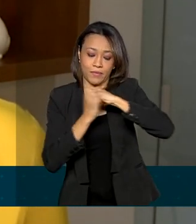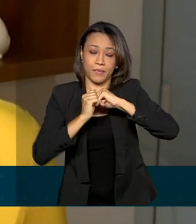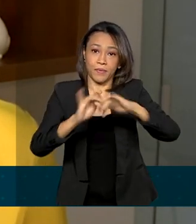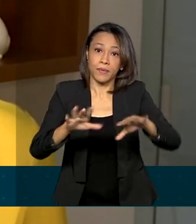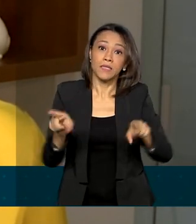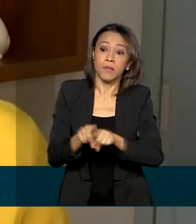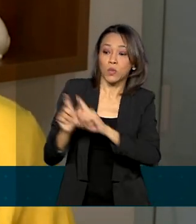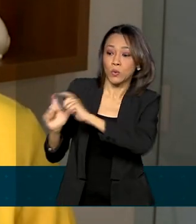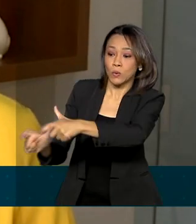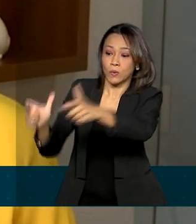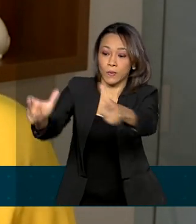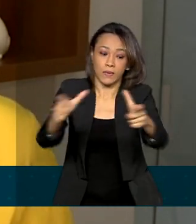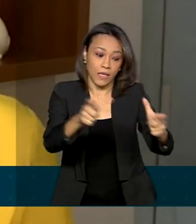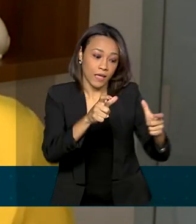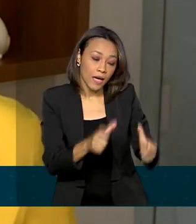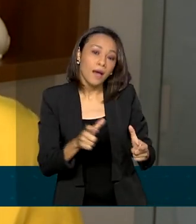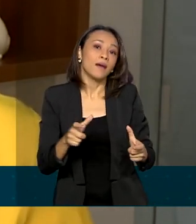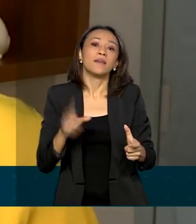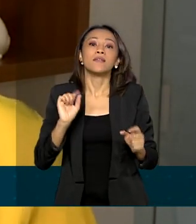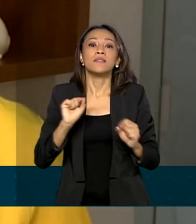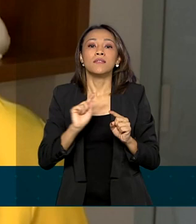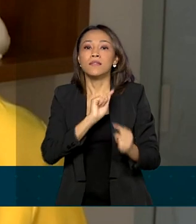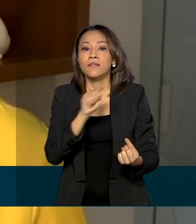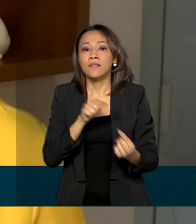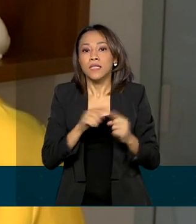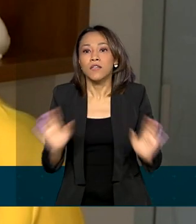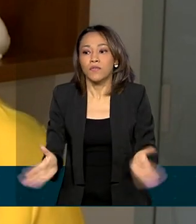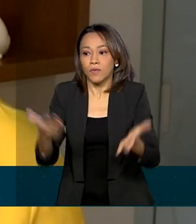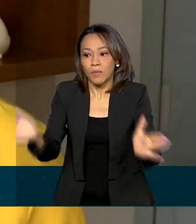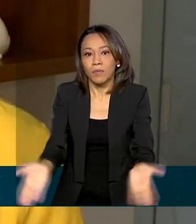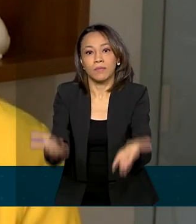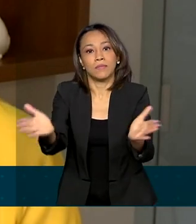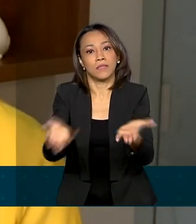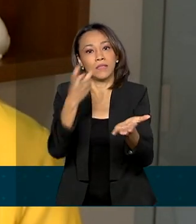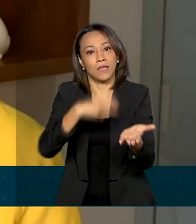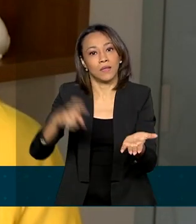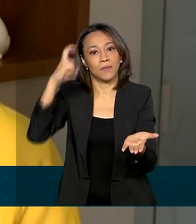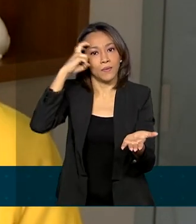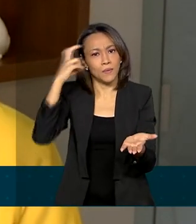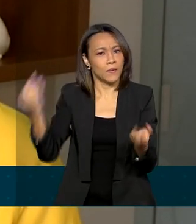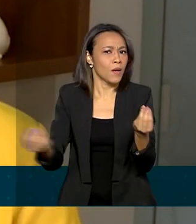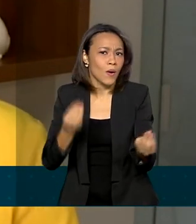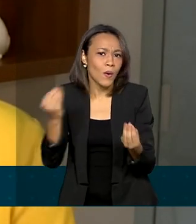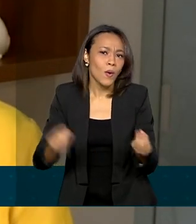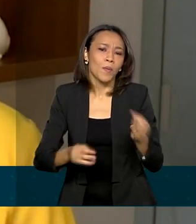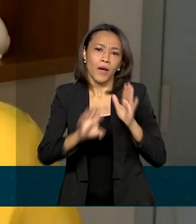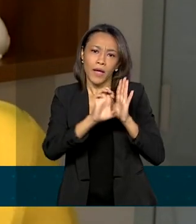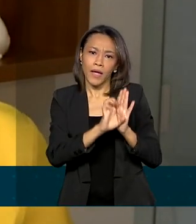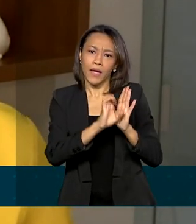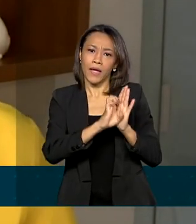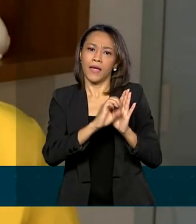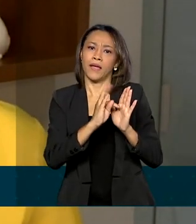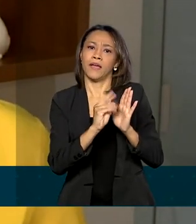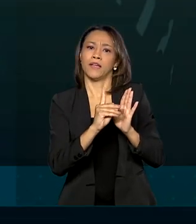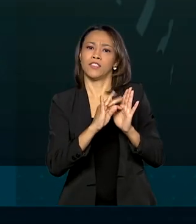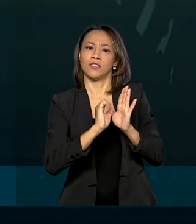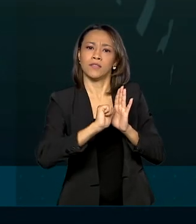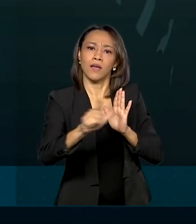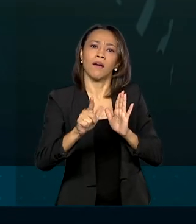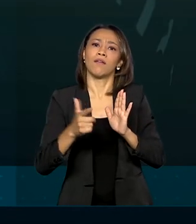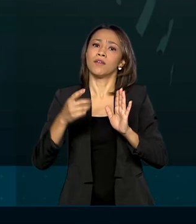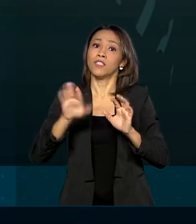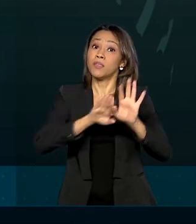espaços artísticos e no fomento da atividade cultural por meio de editais e chamadas públicas.